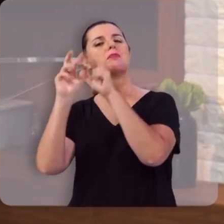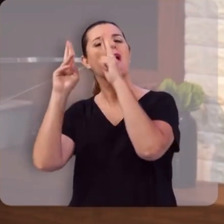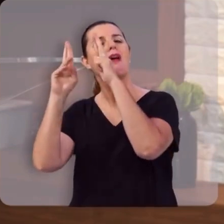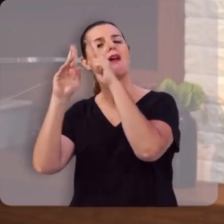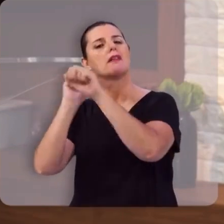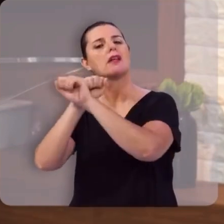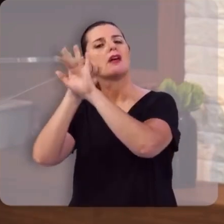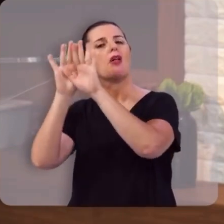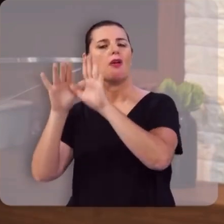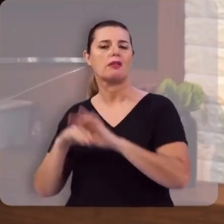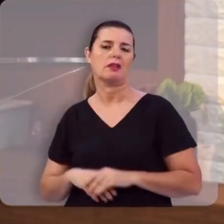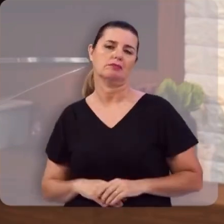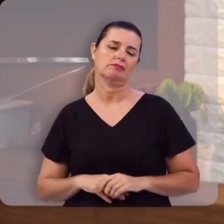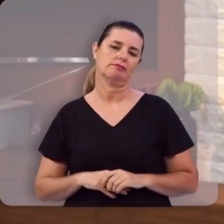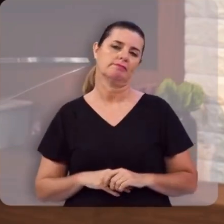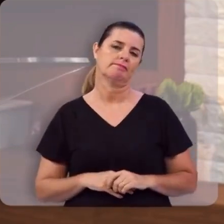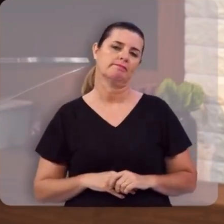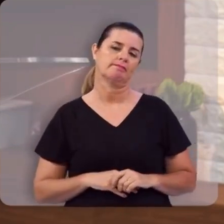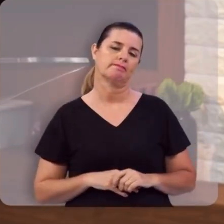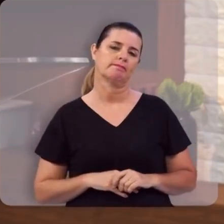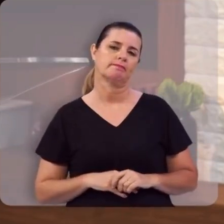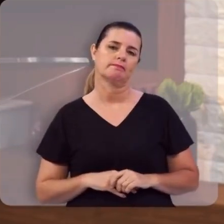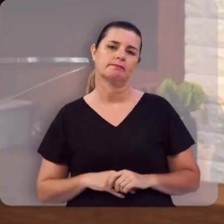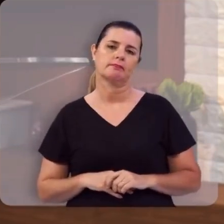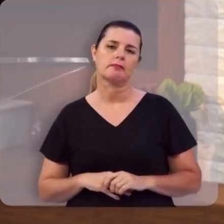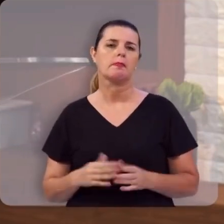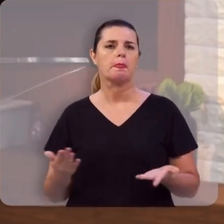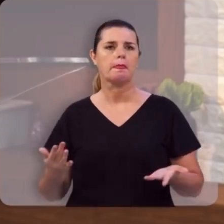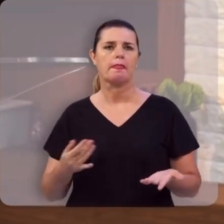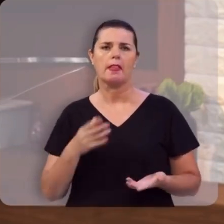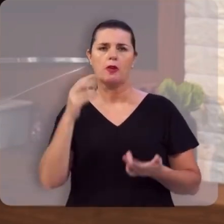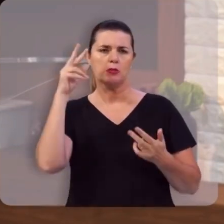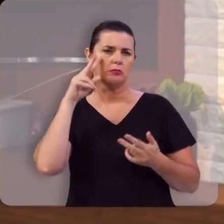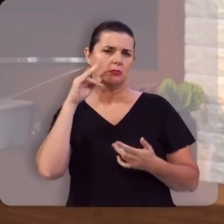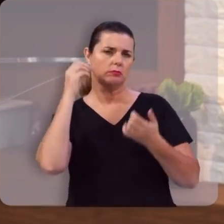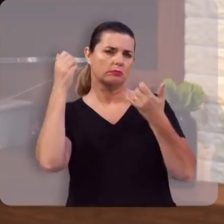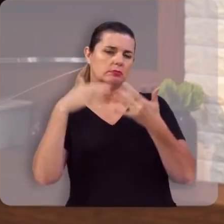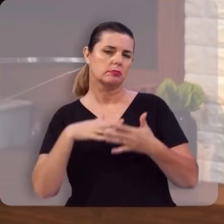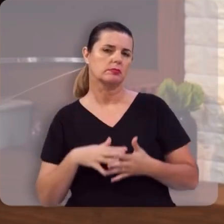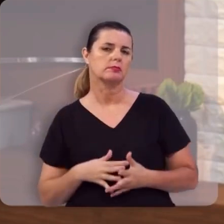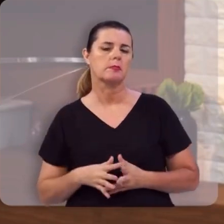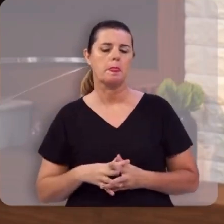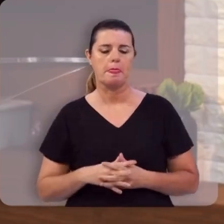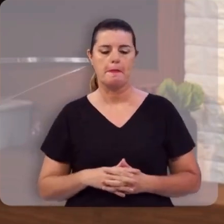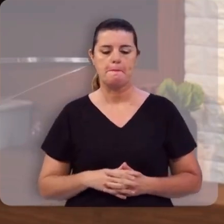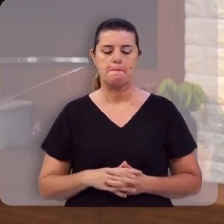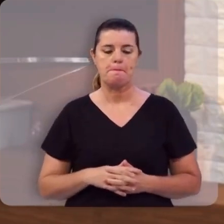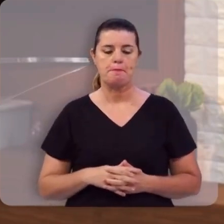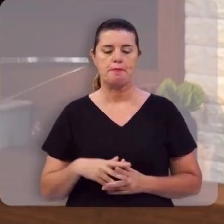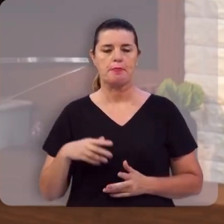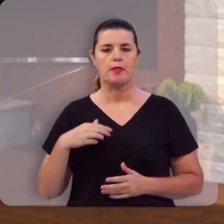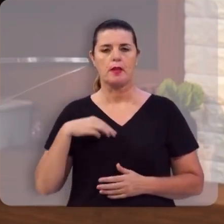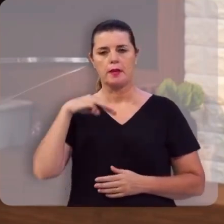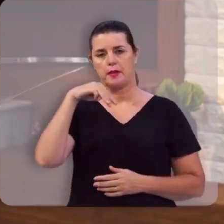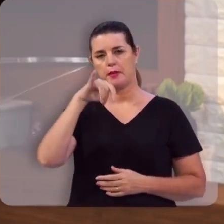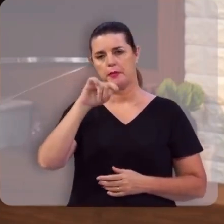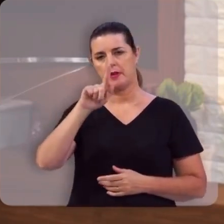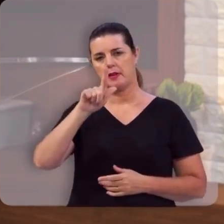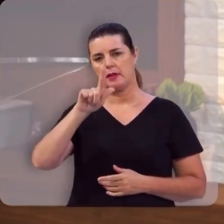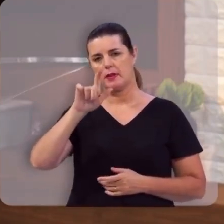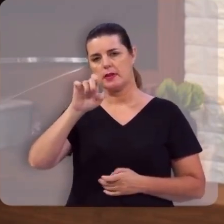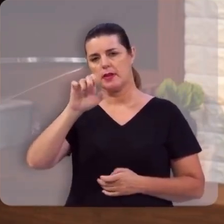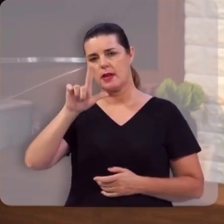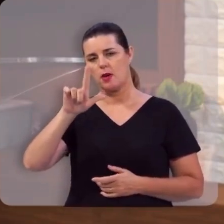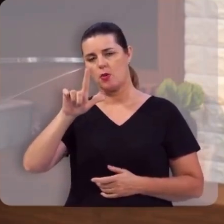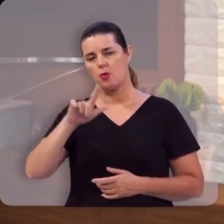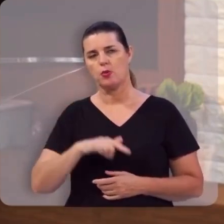da glória. Me permite ilustrar isso. Miguel Gonçalves Torres